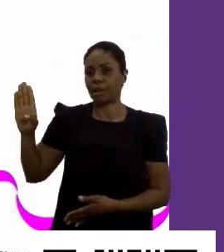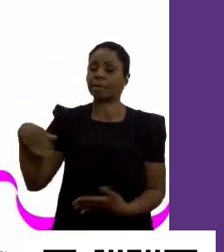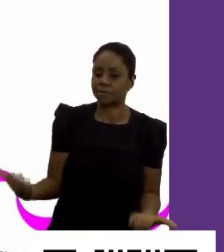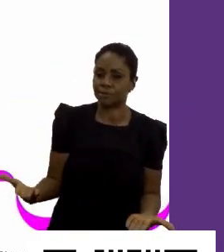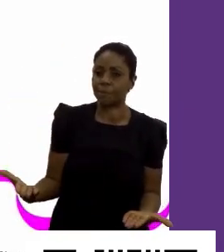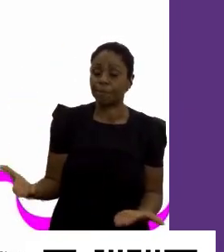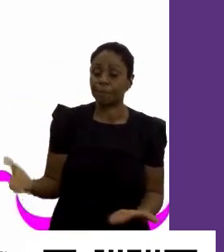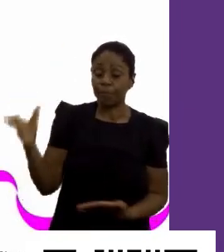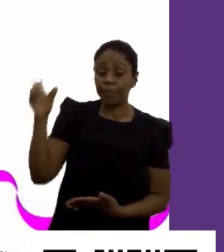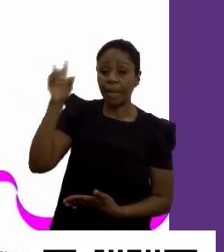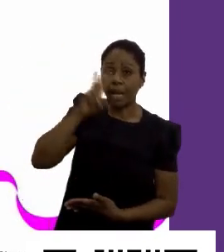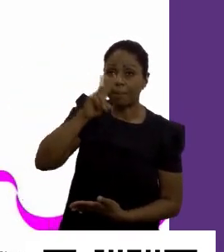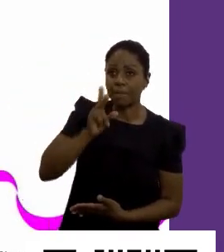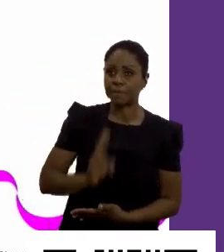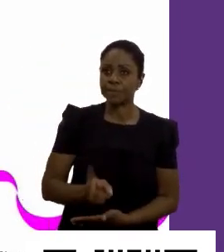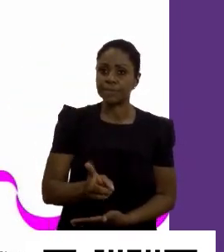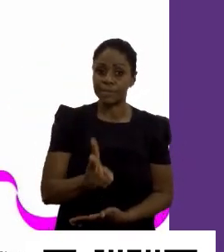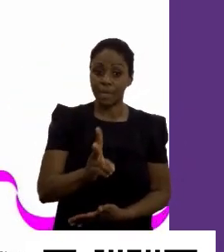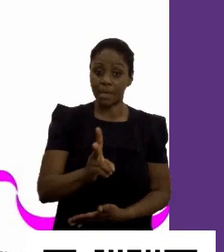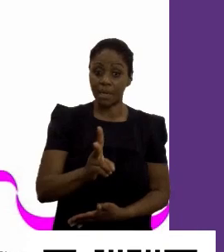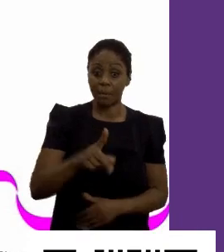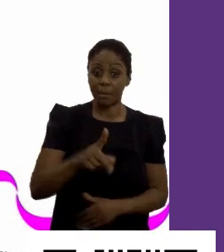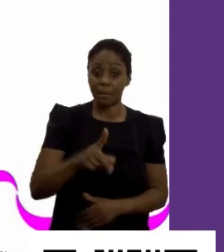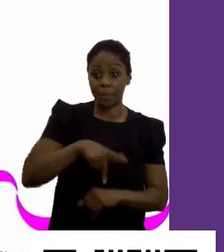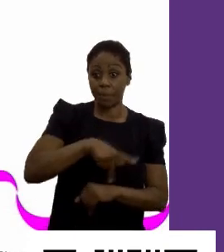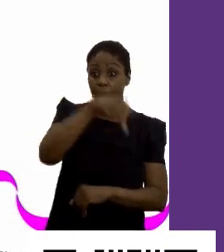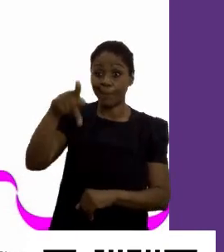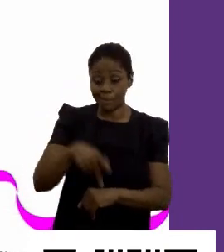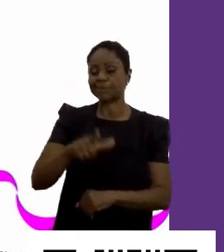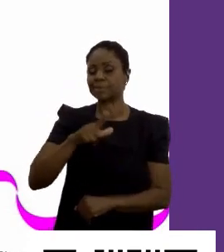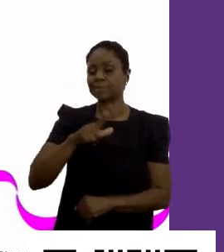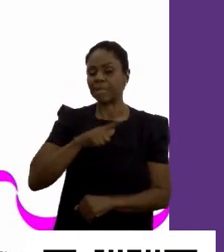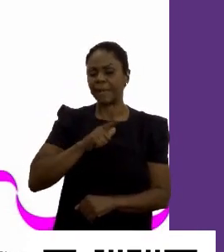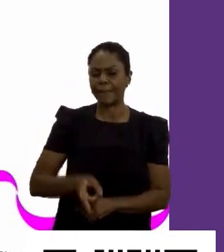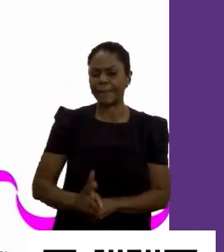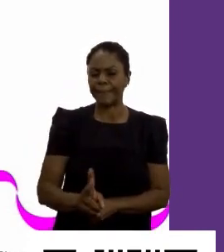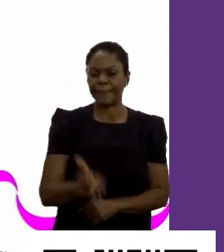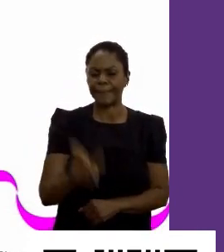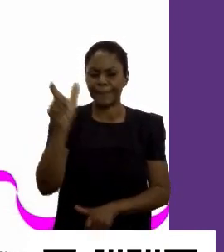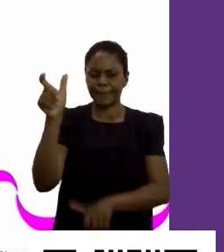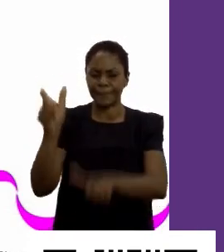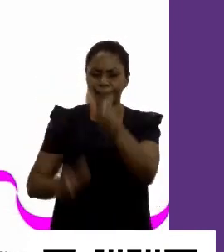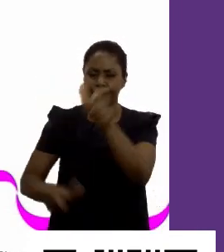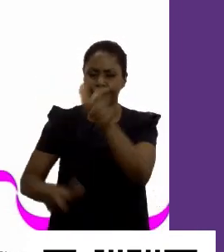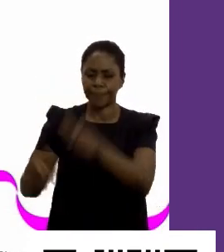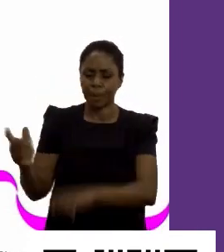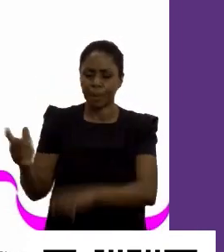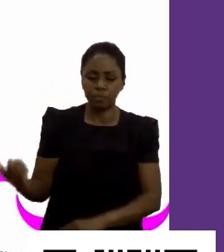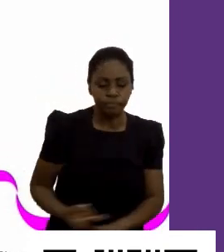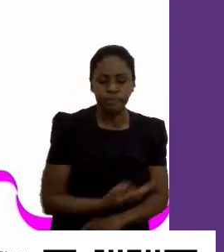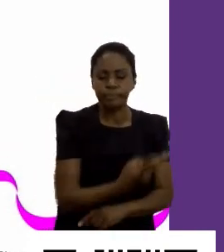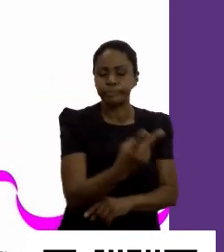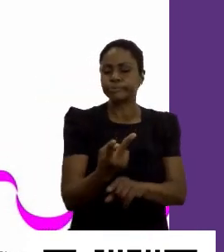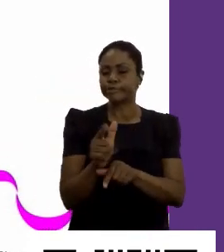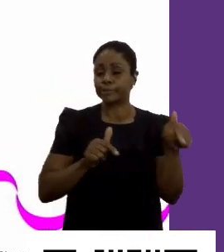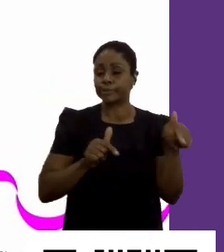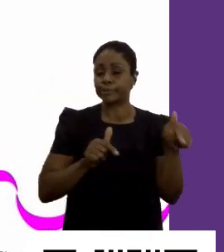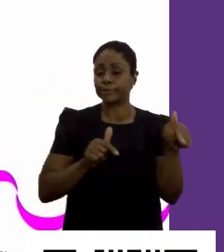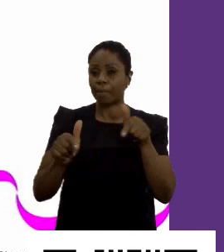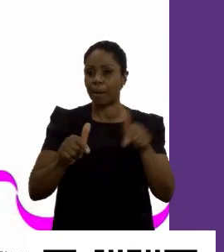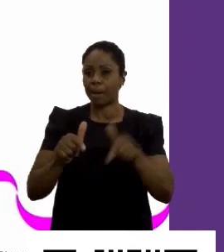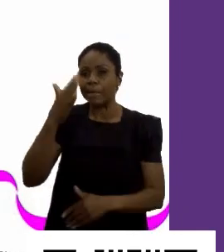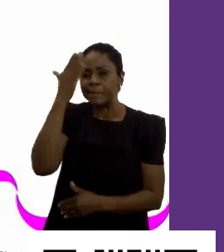E lembrando sempre que a gente está num país, né? Que tem sempre muitas pessoas à busca da empregabilidade. Então, entender como